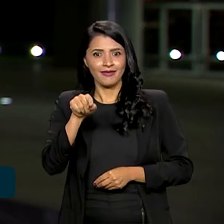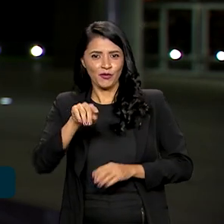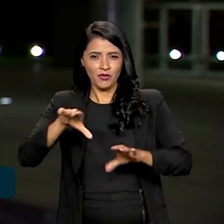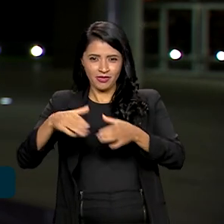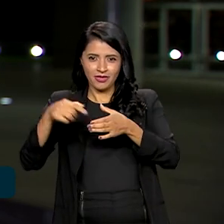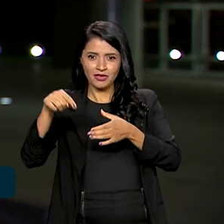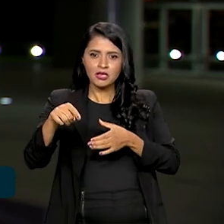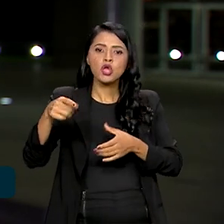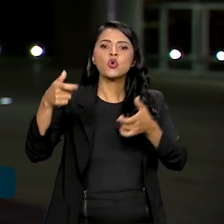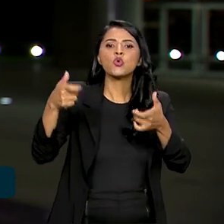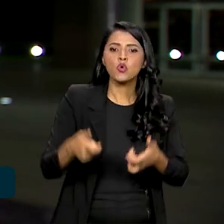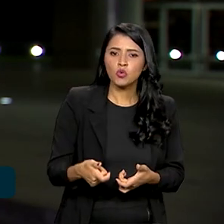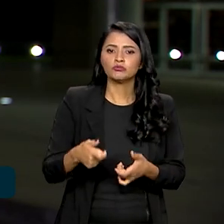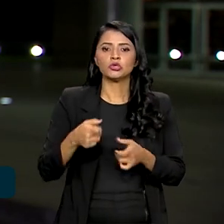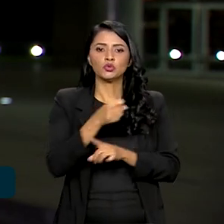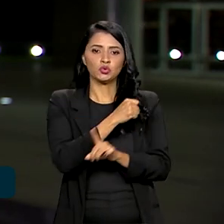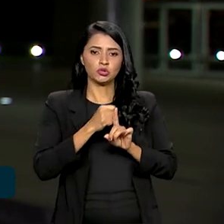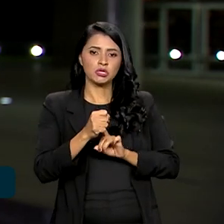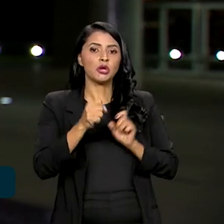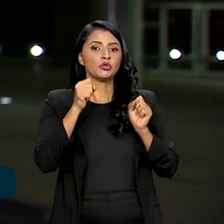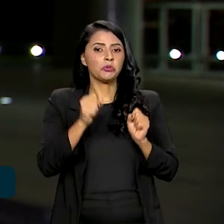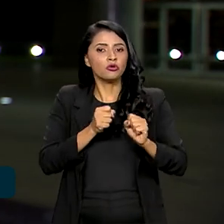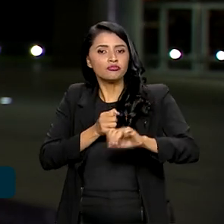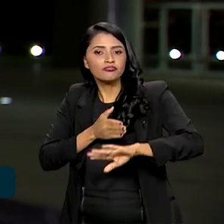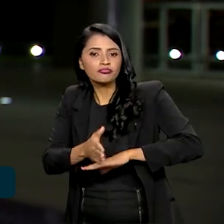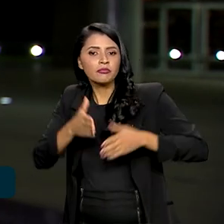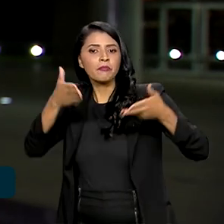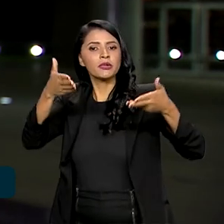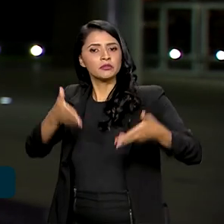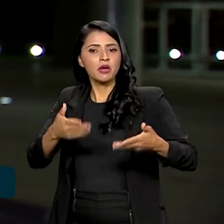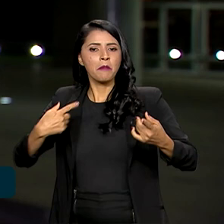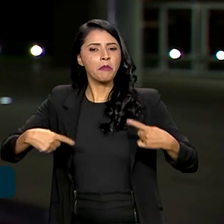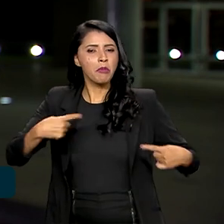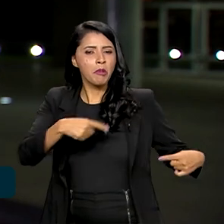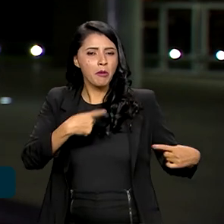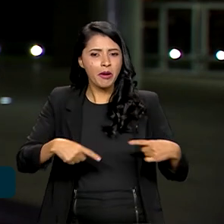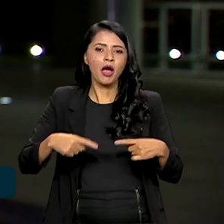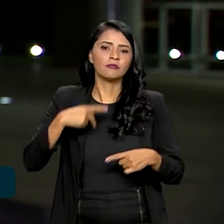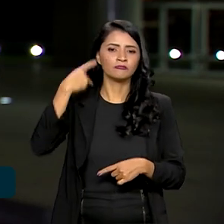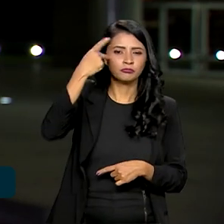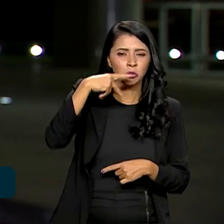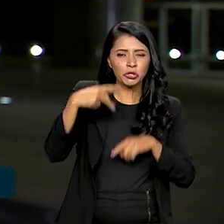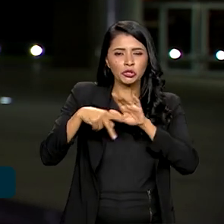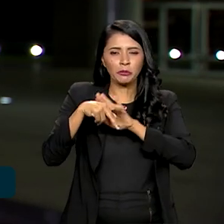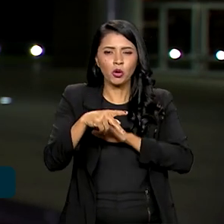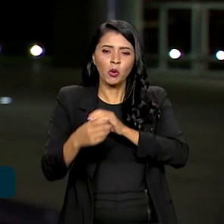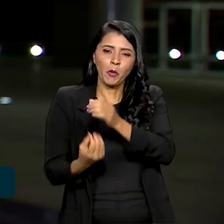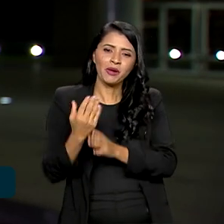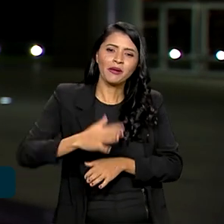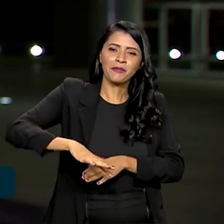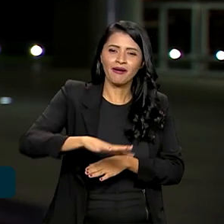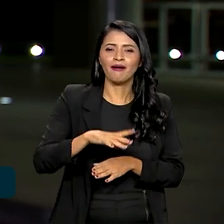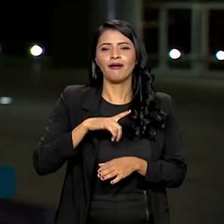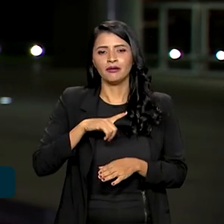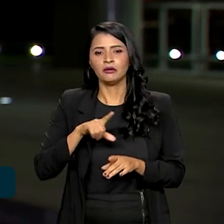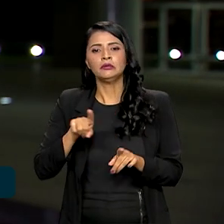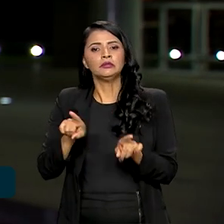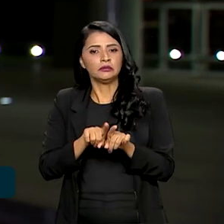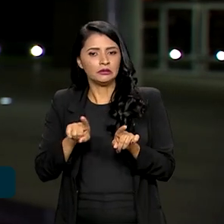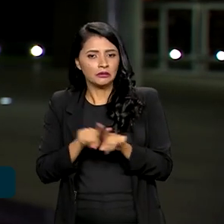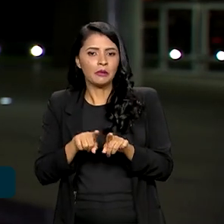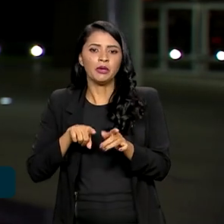onde a sociedade pode participar aí da discussão de políticas públicas e também do ordenamento